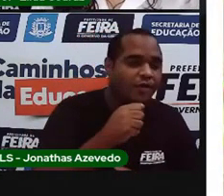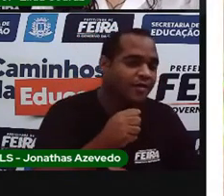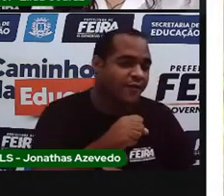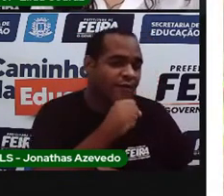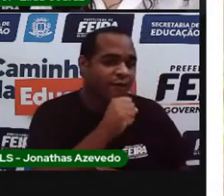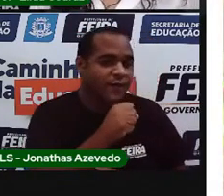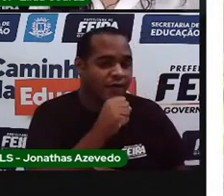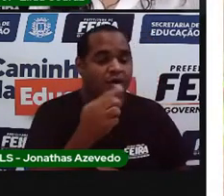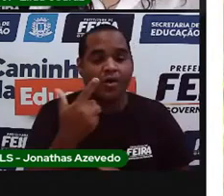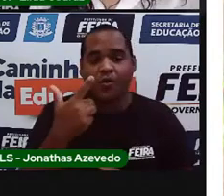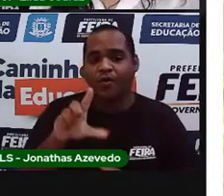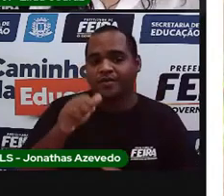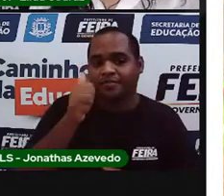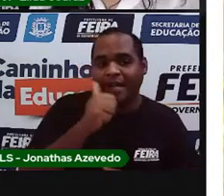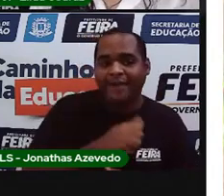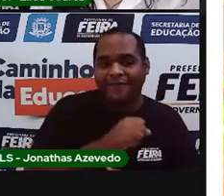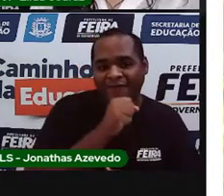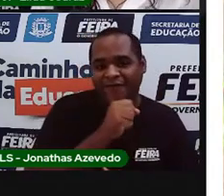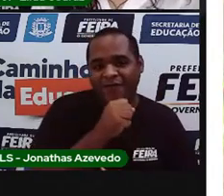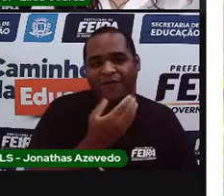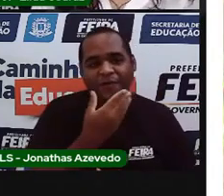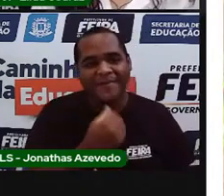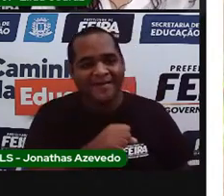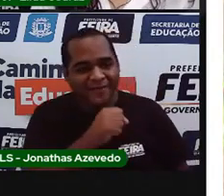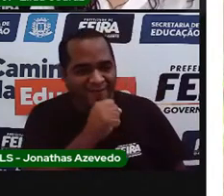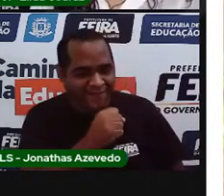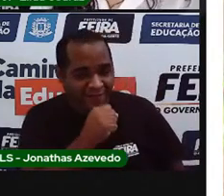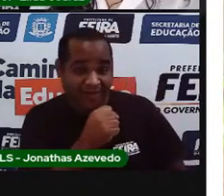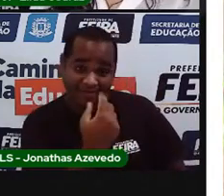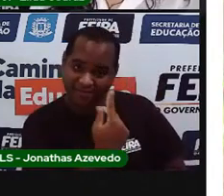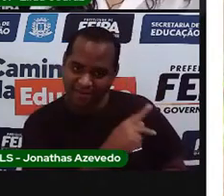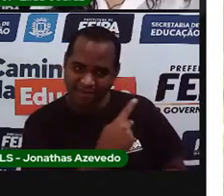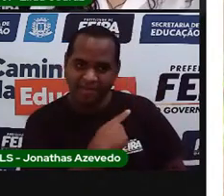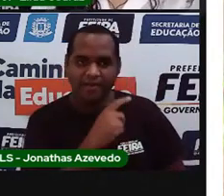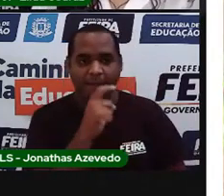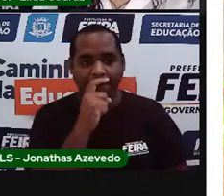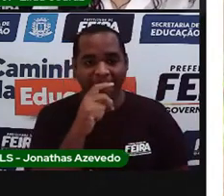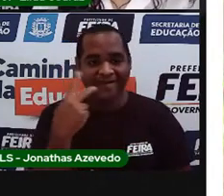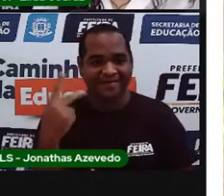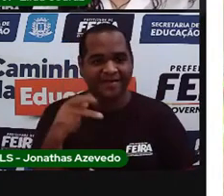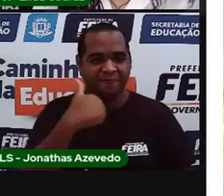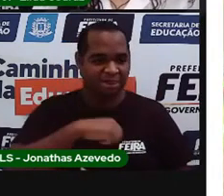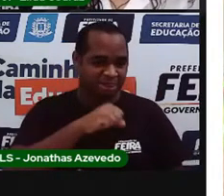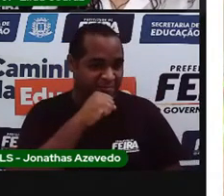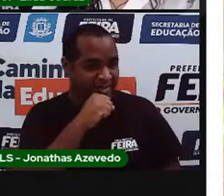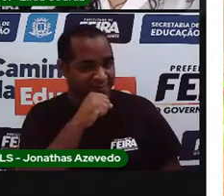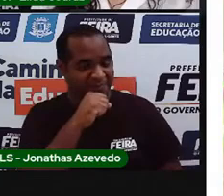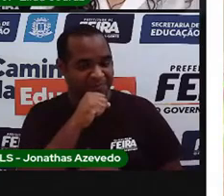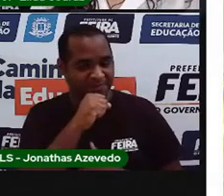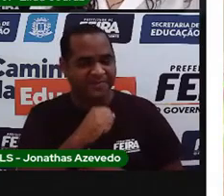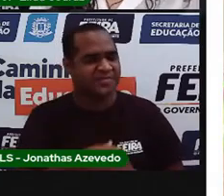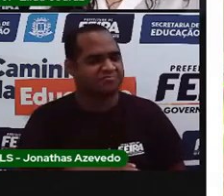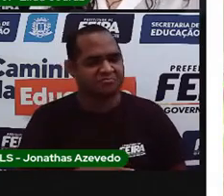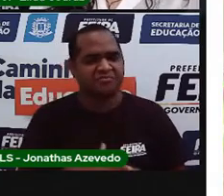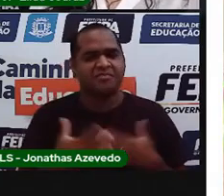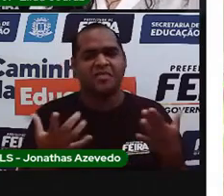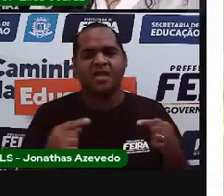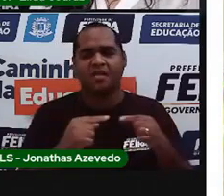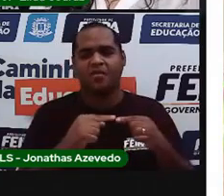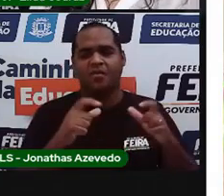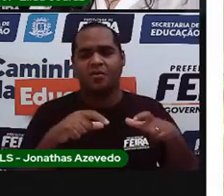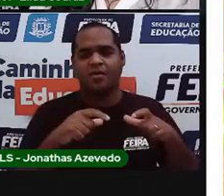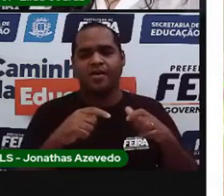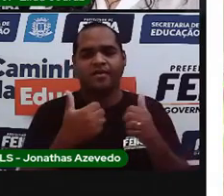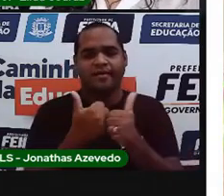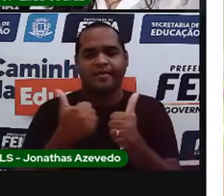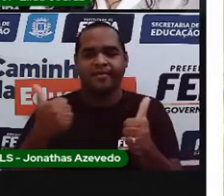vô Augusto e vó Helena. Eles são os pais da minha mãe e eles moram na